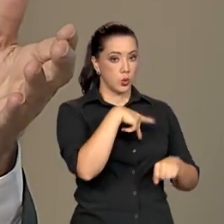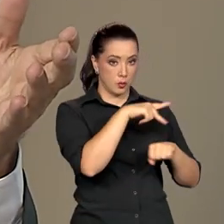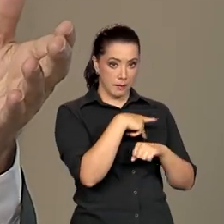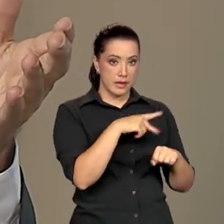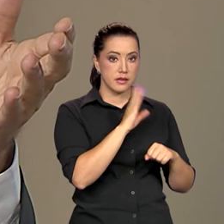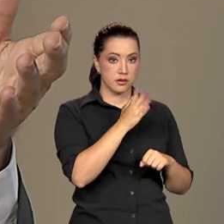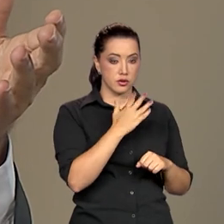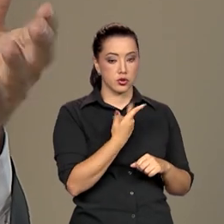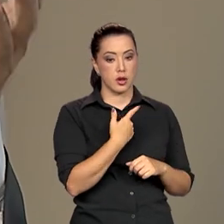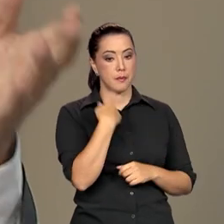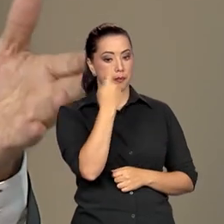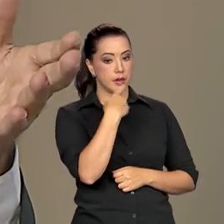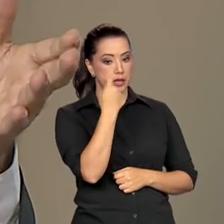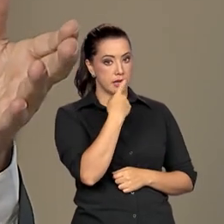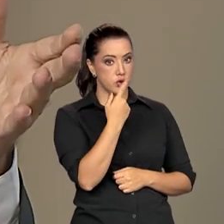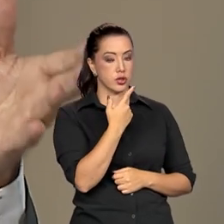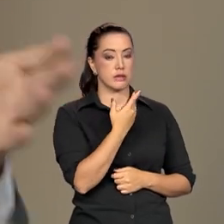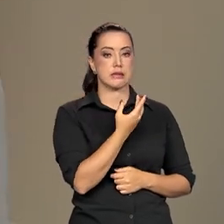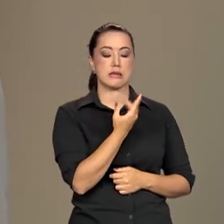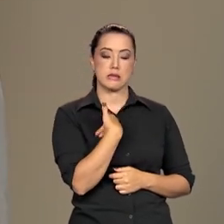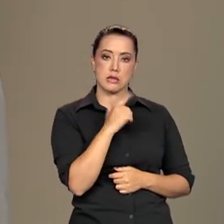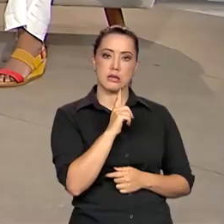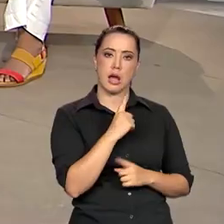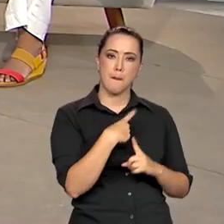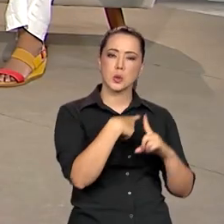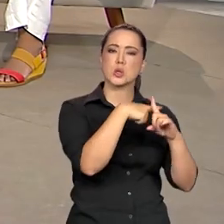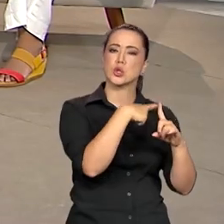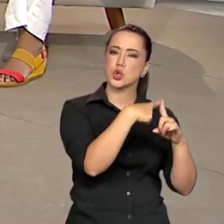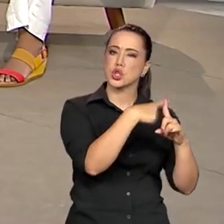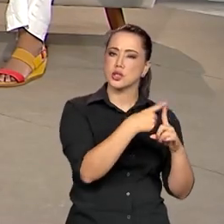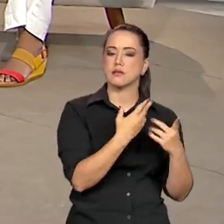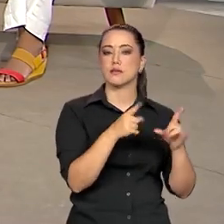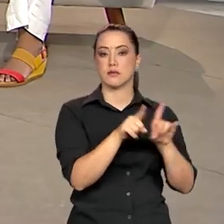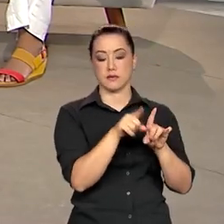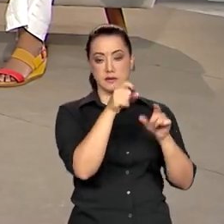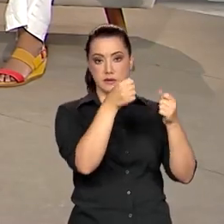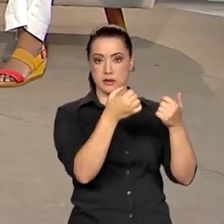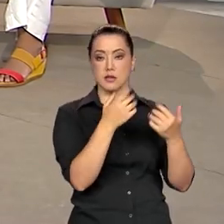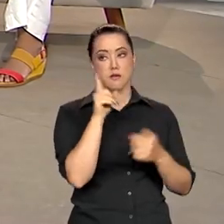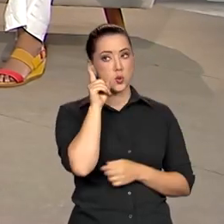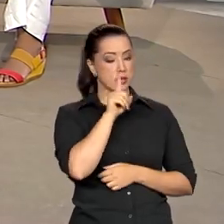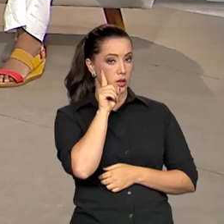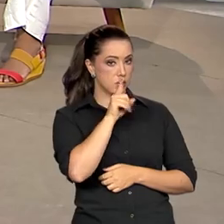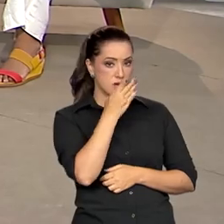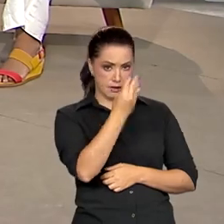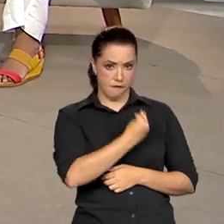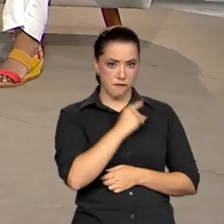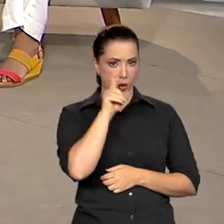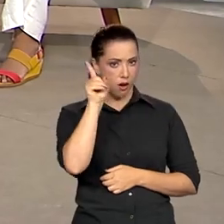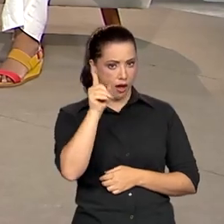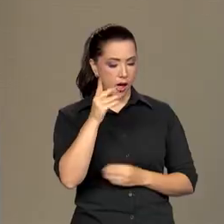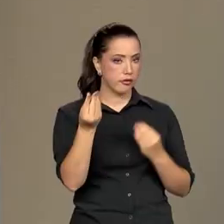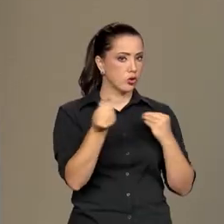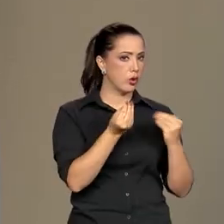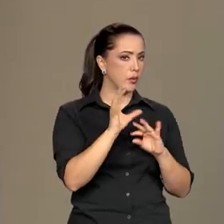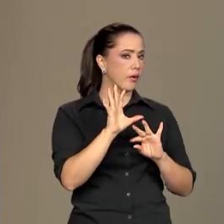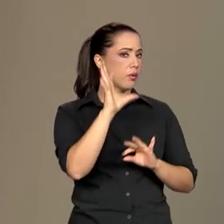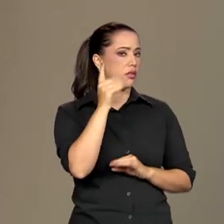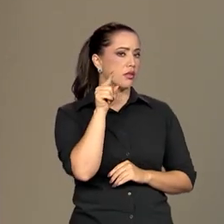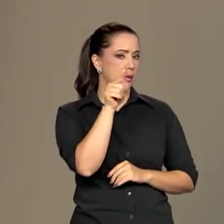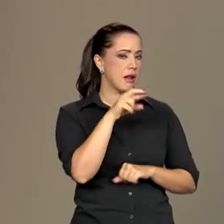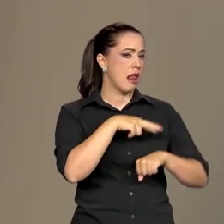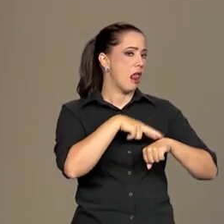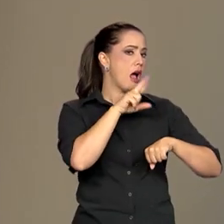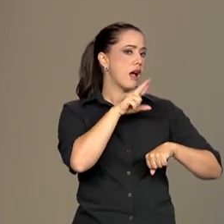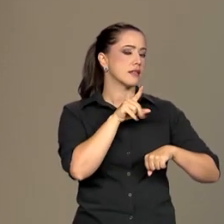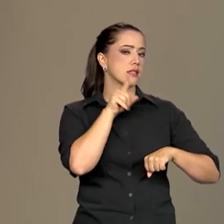os Estados Unidos. A senhora acabou de comentar que morou nos Estados Unidos durante um período. Como é que é a questão do